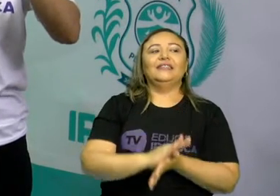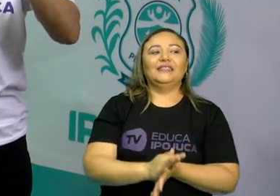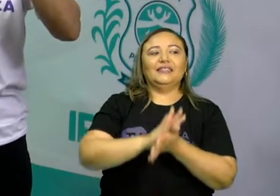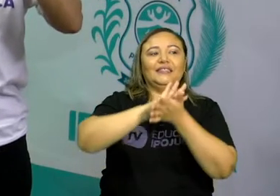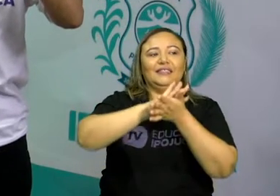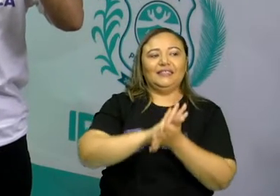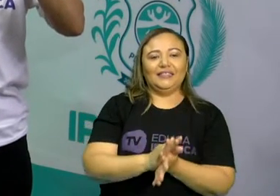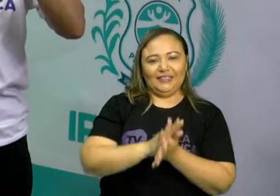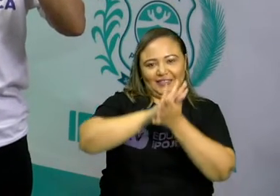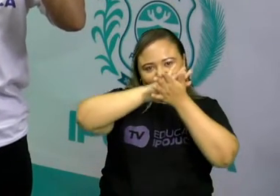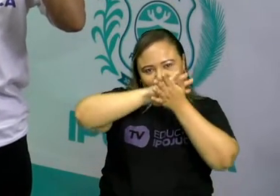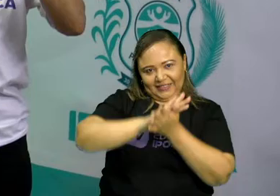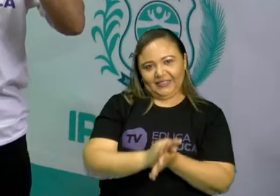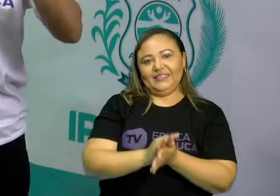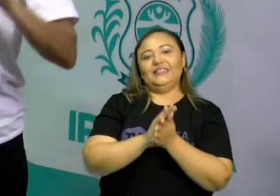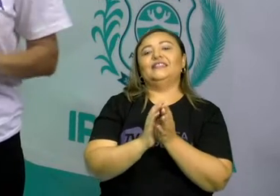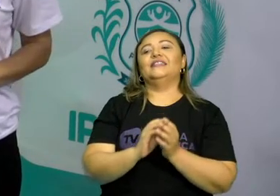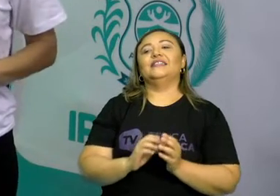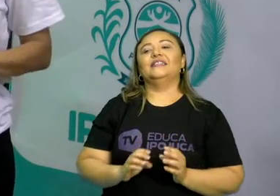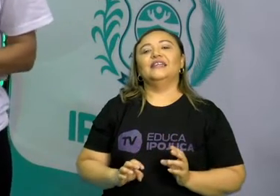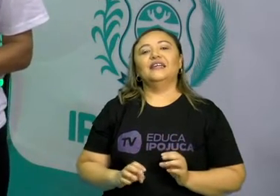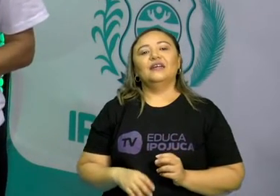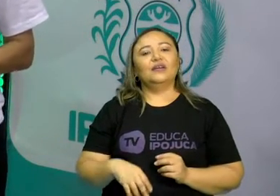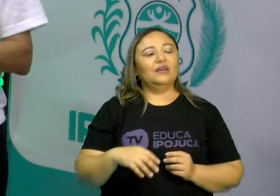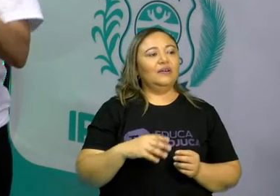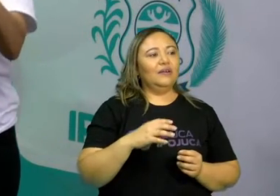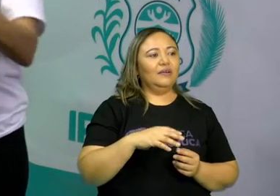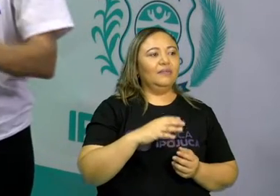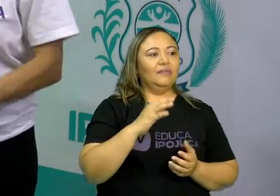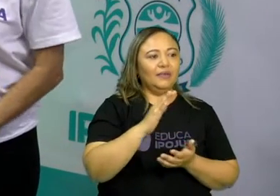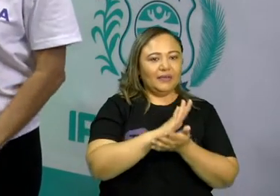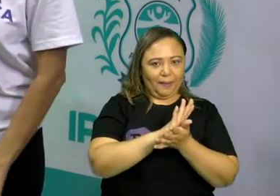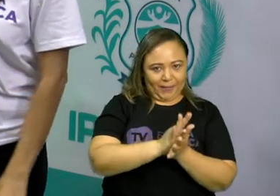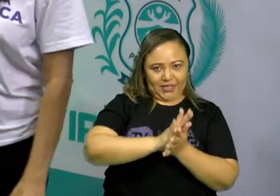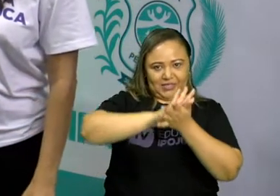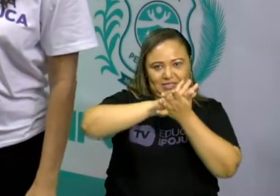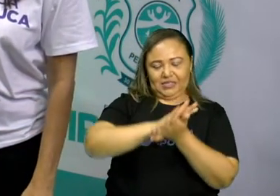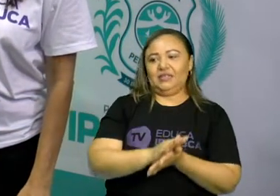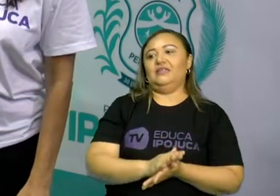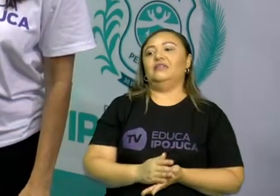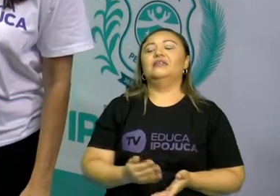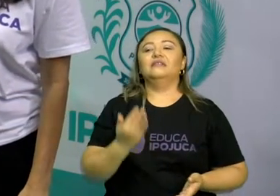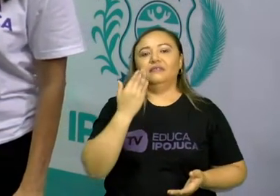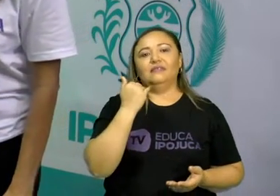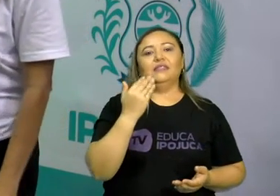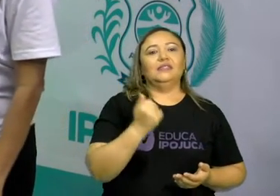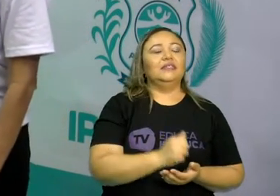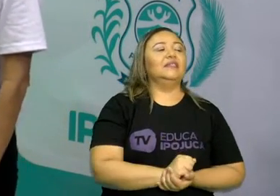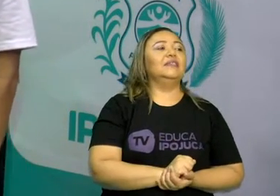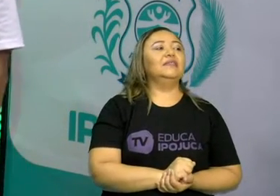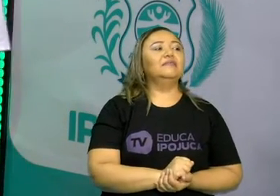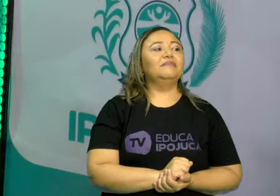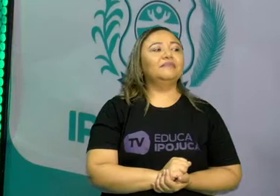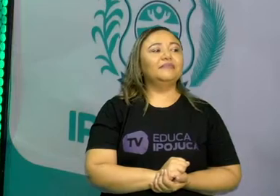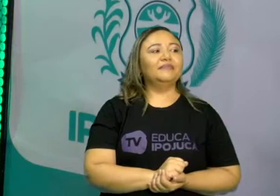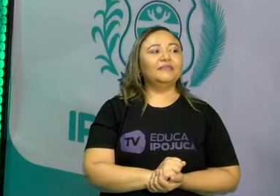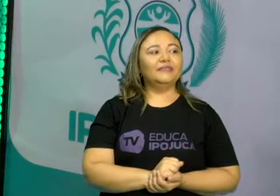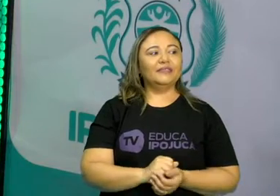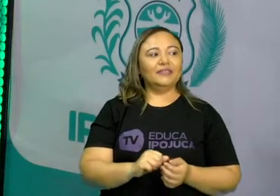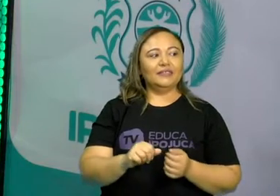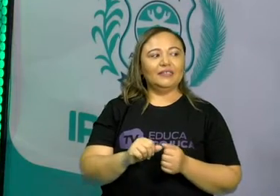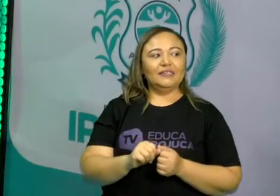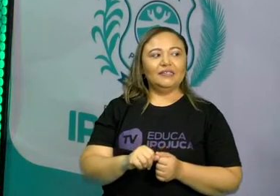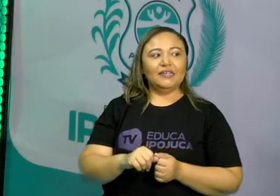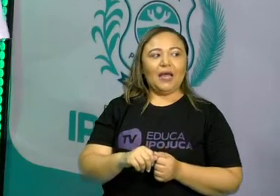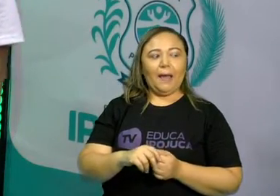vão fazer... Pra cortar, aliás, pra amassar os alimentos. Qual é a função